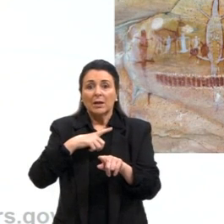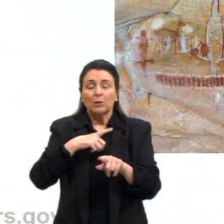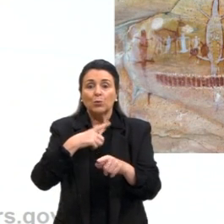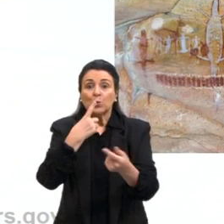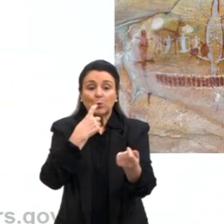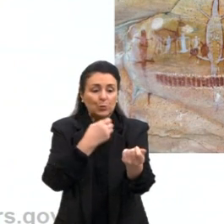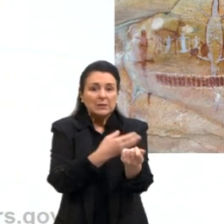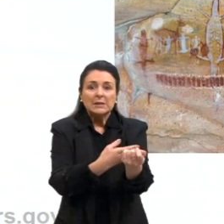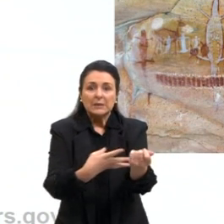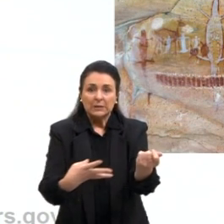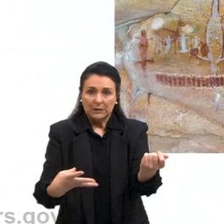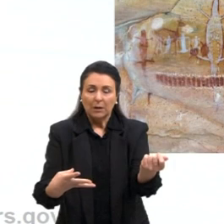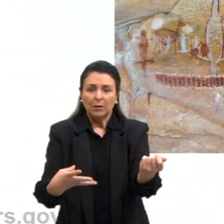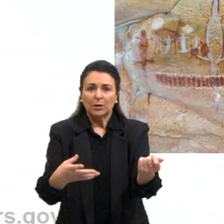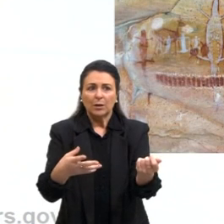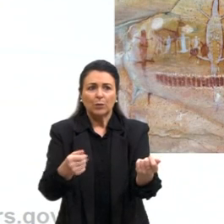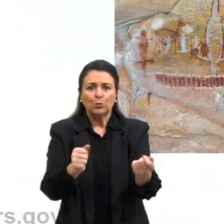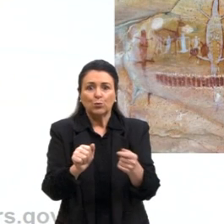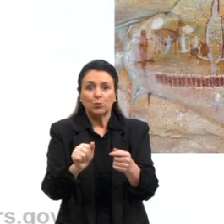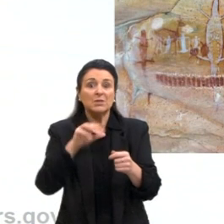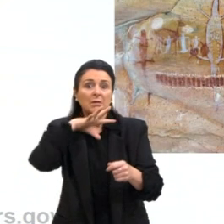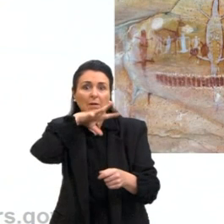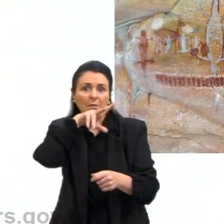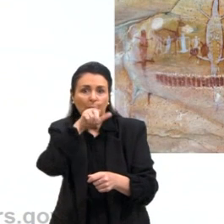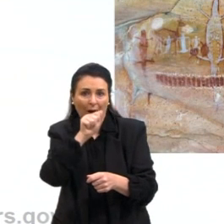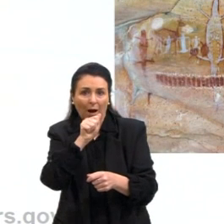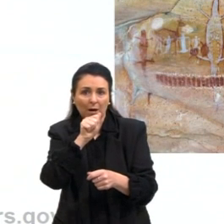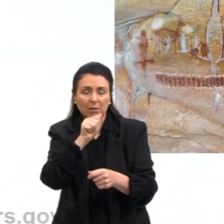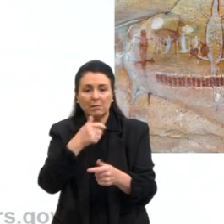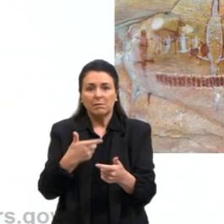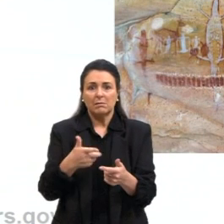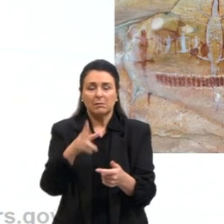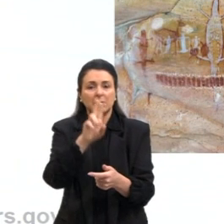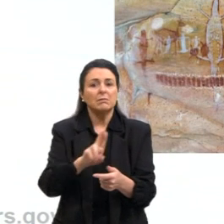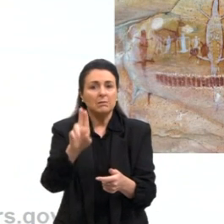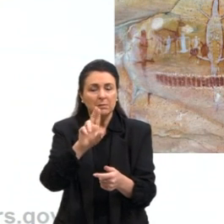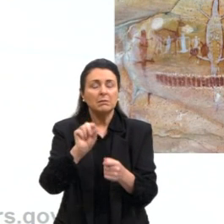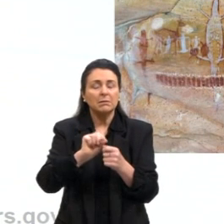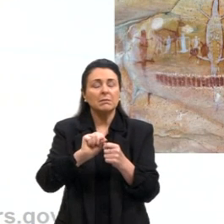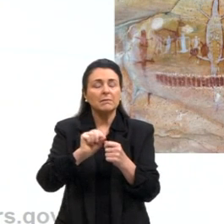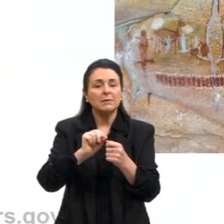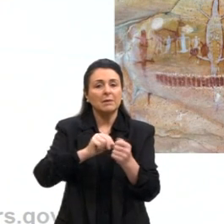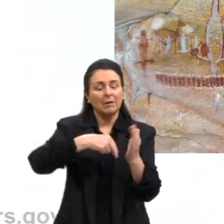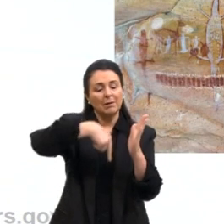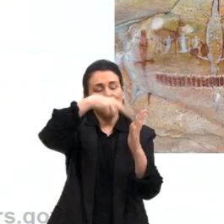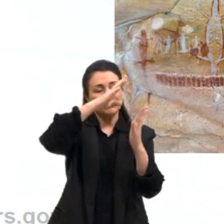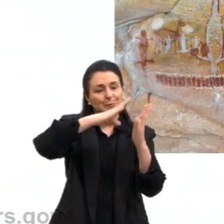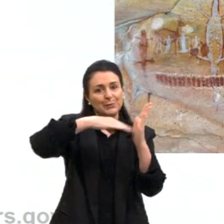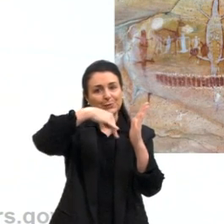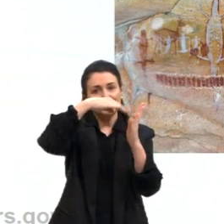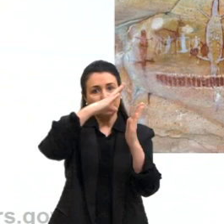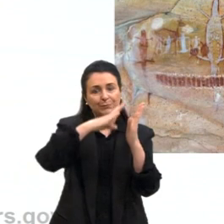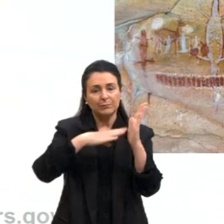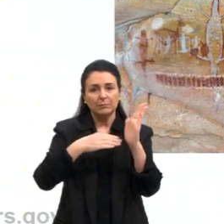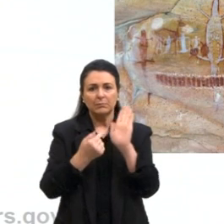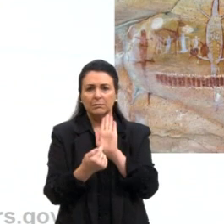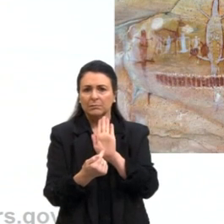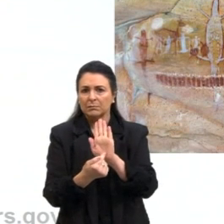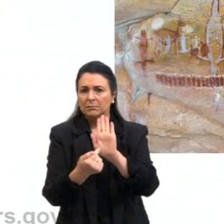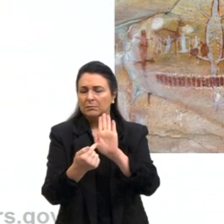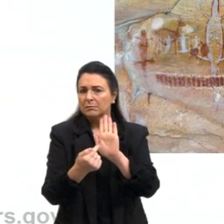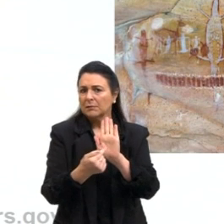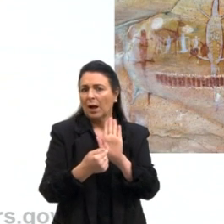das caças dos animais, ele era utilizado para a realização dessas pinturas. Apresentando